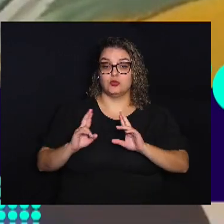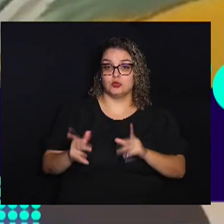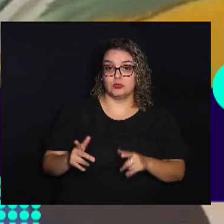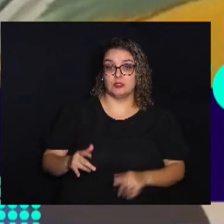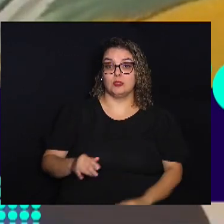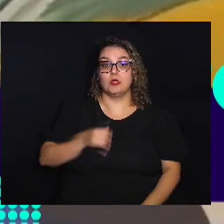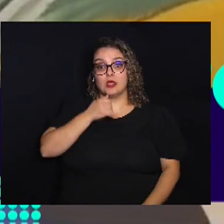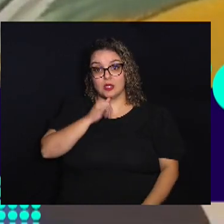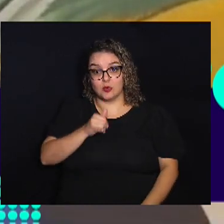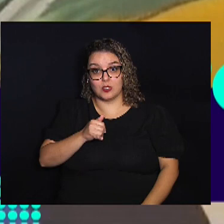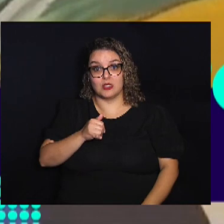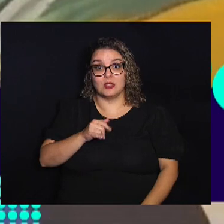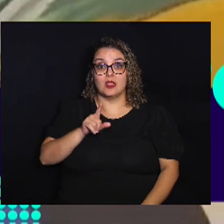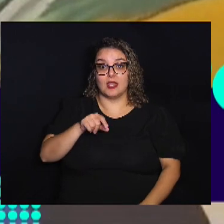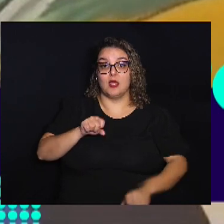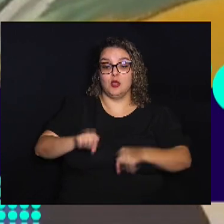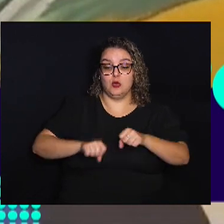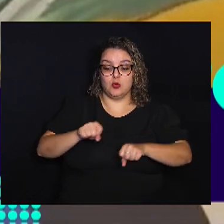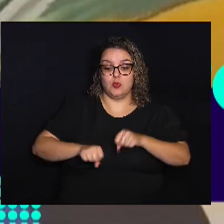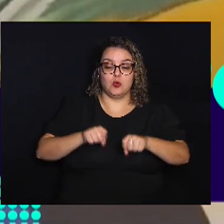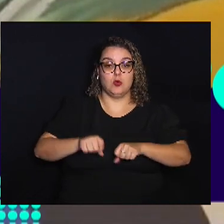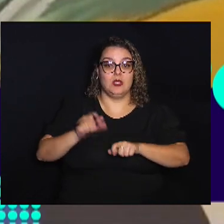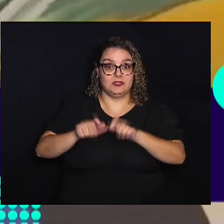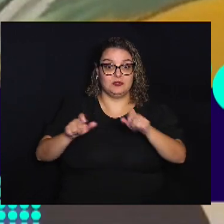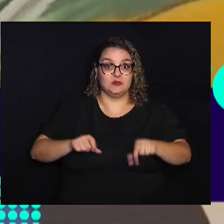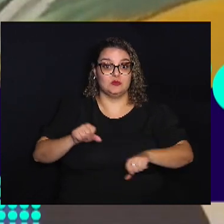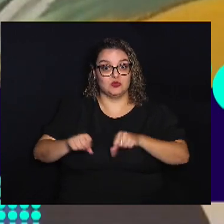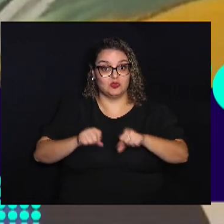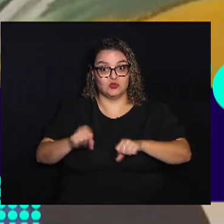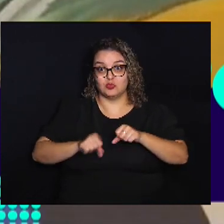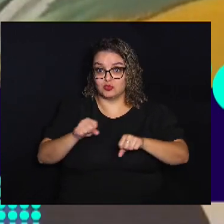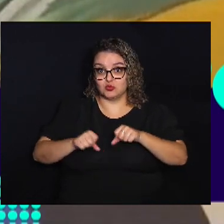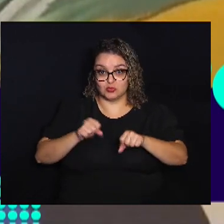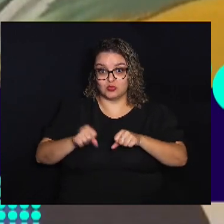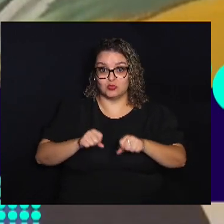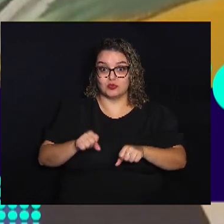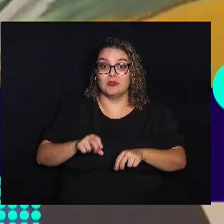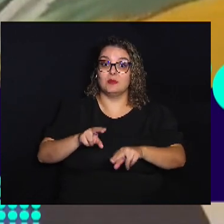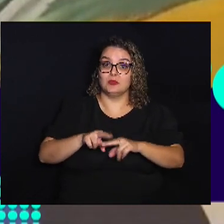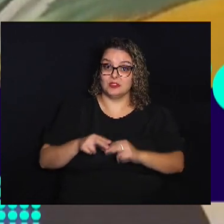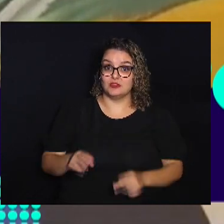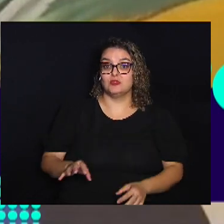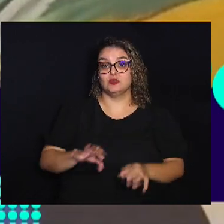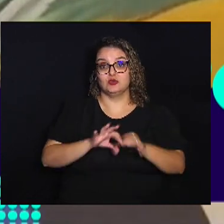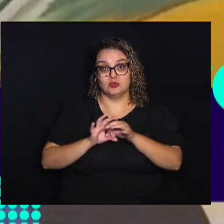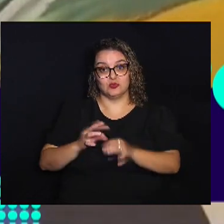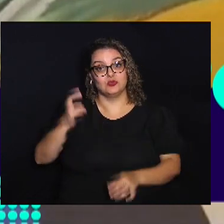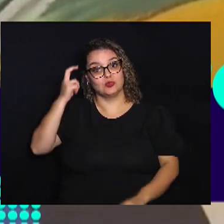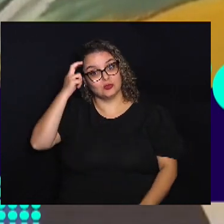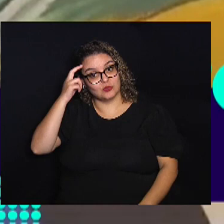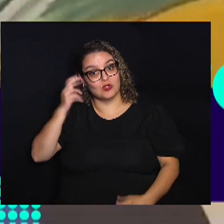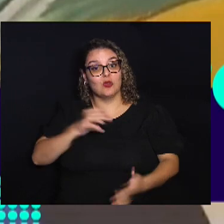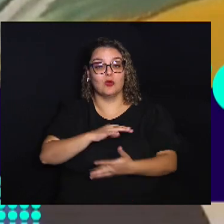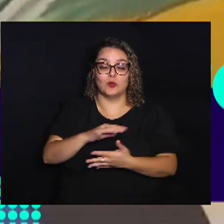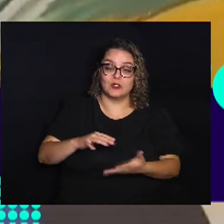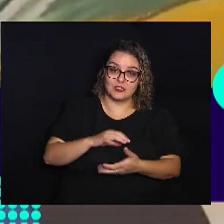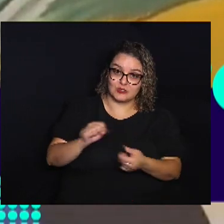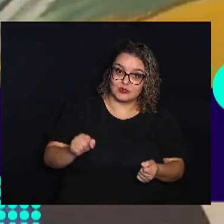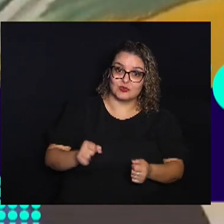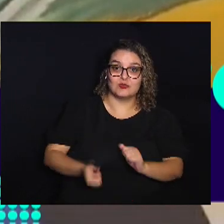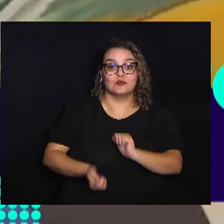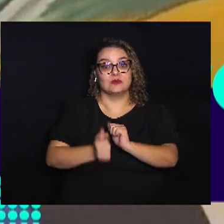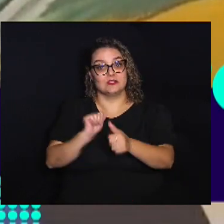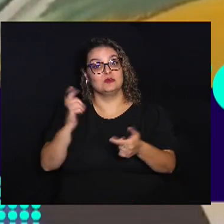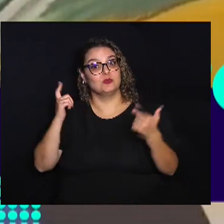da sessão É gerada pelas pessoas Pedalando em bicicleta Portanto A gente une cultura Com sustentabilidade Com esporte e